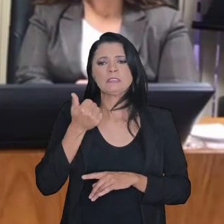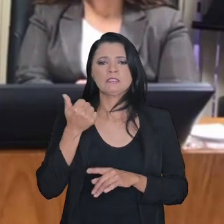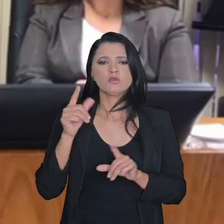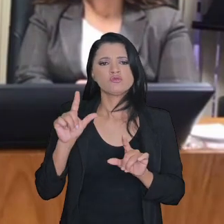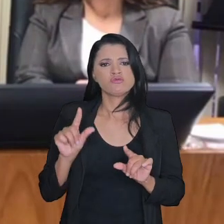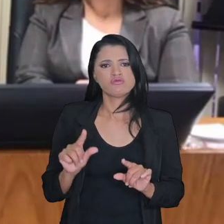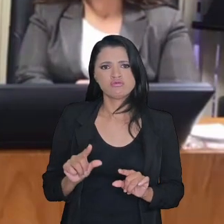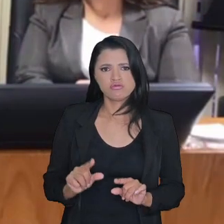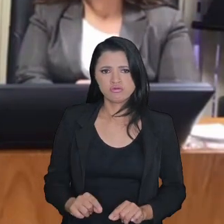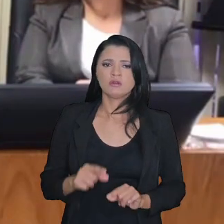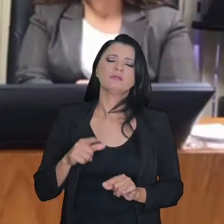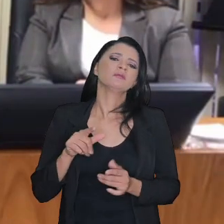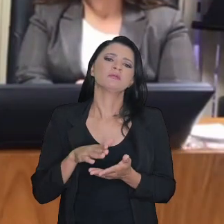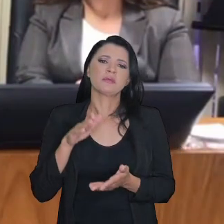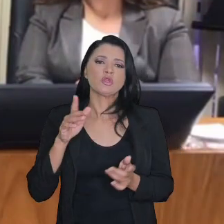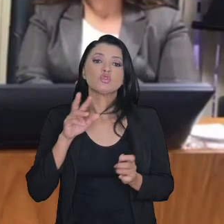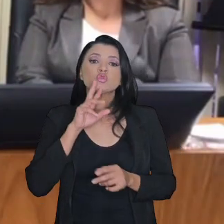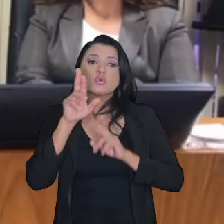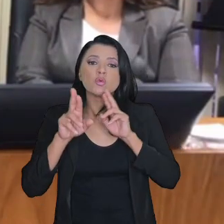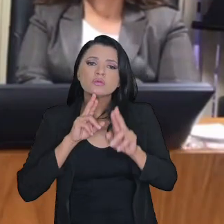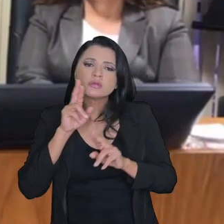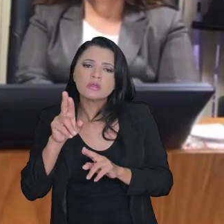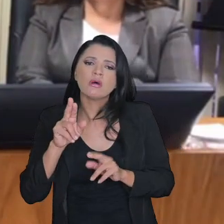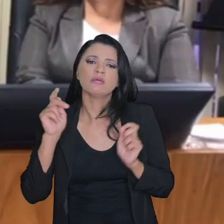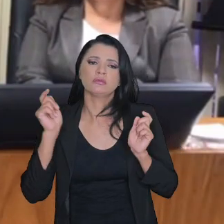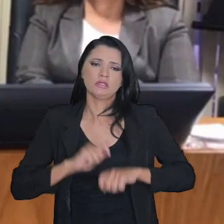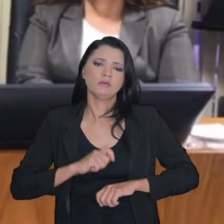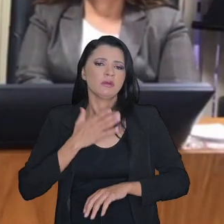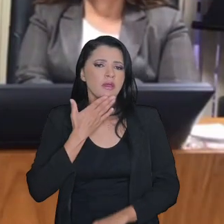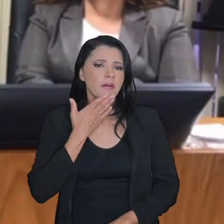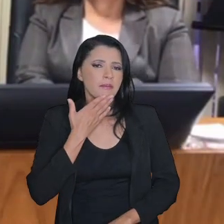possíveis para poder melhorar esse problema.